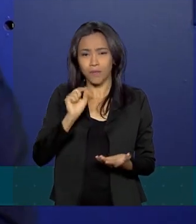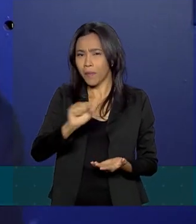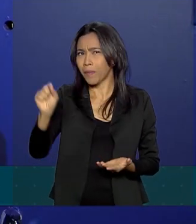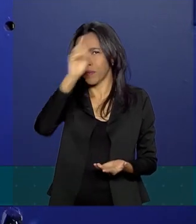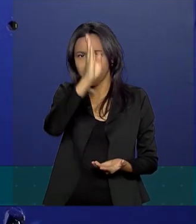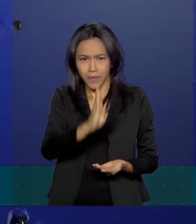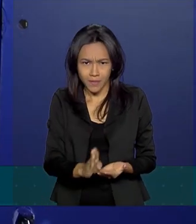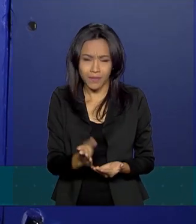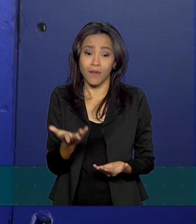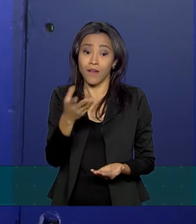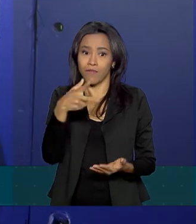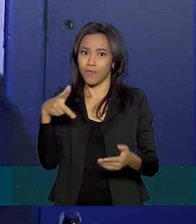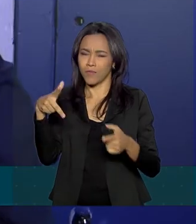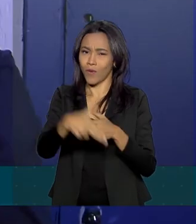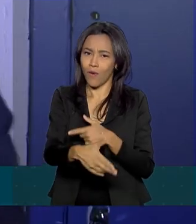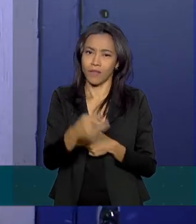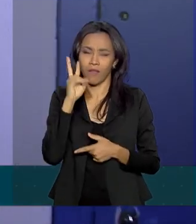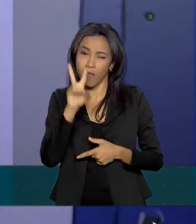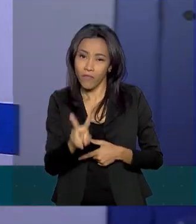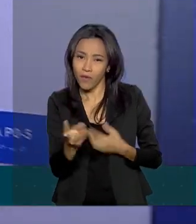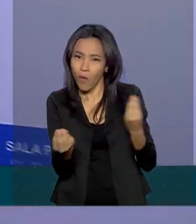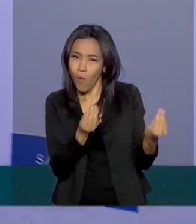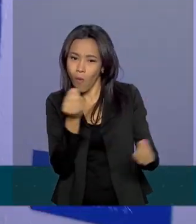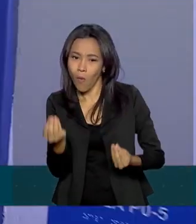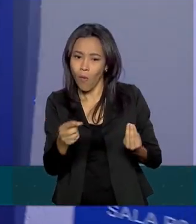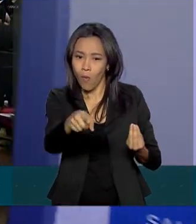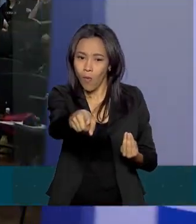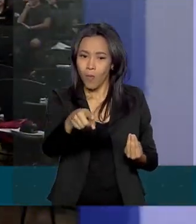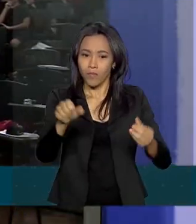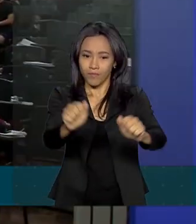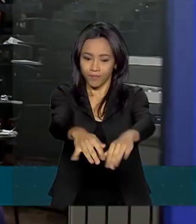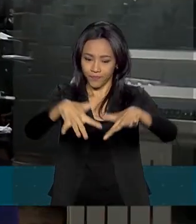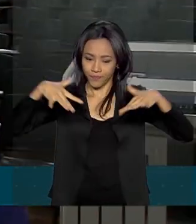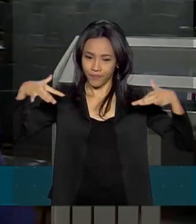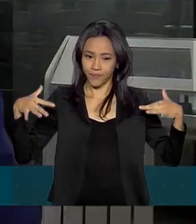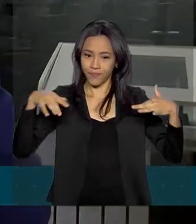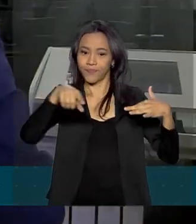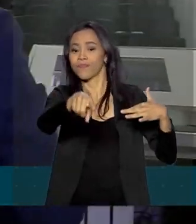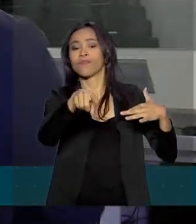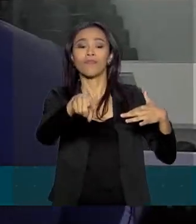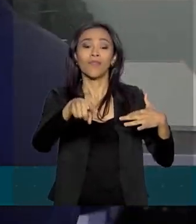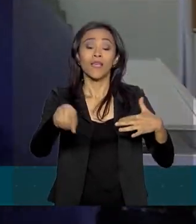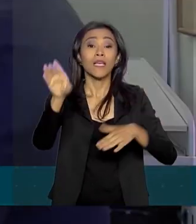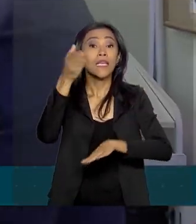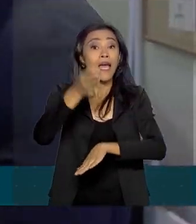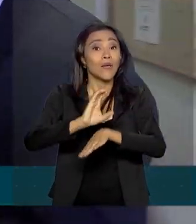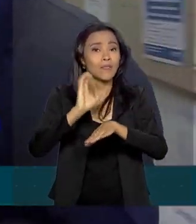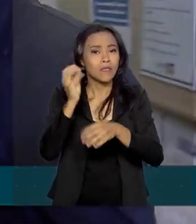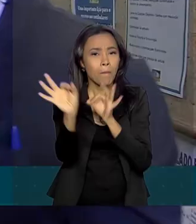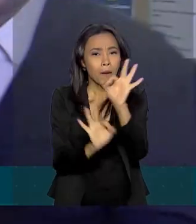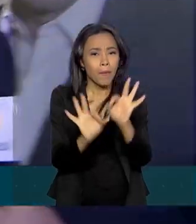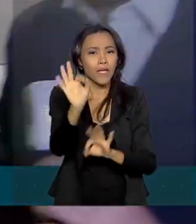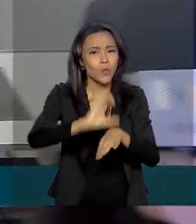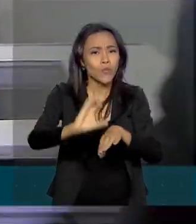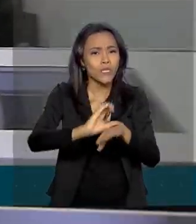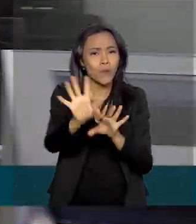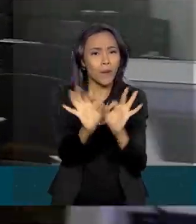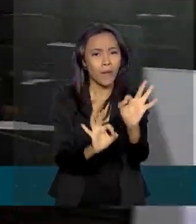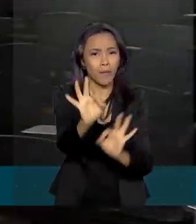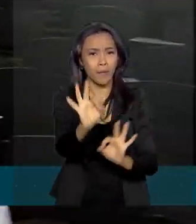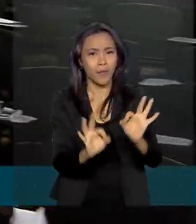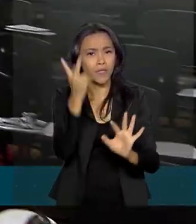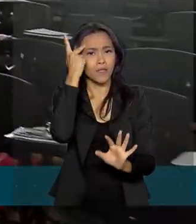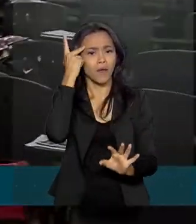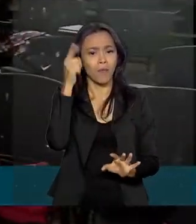Vamos interromper aqui a aula, ver como é que está, porque a ordem aqui neste tradicional cursinho da cidade de São Paulo é